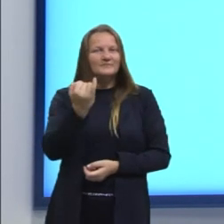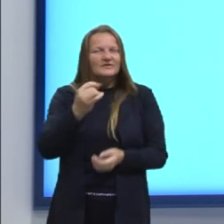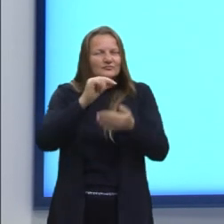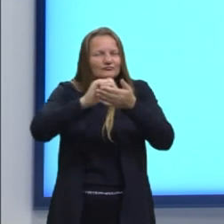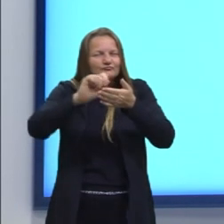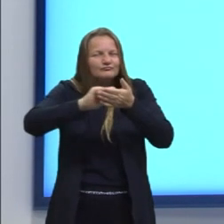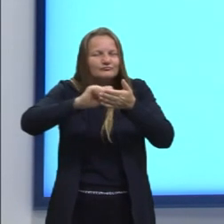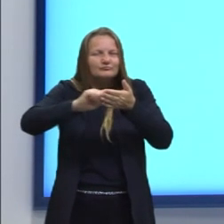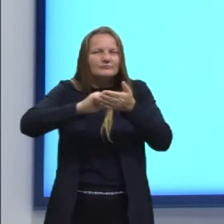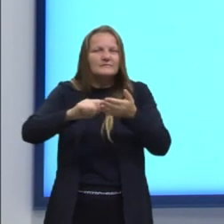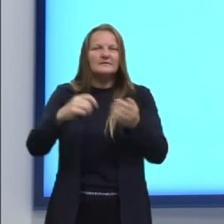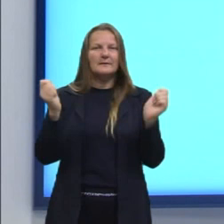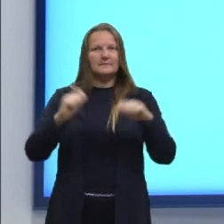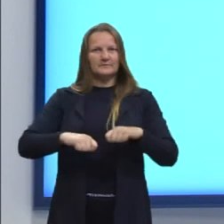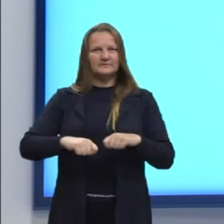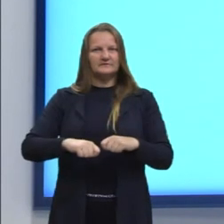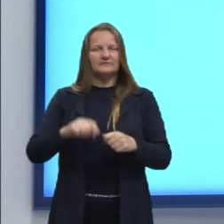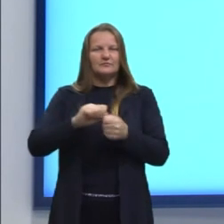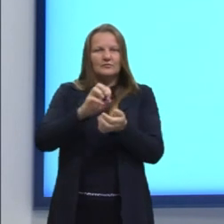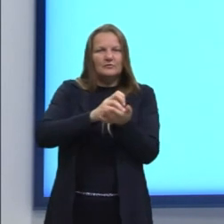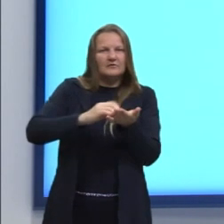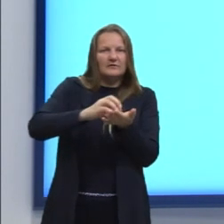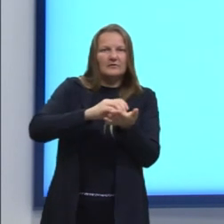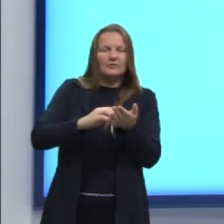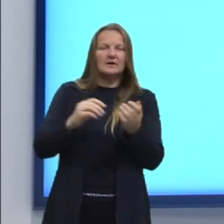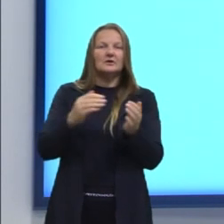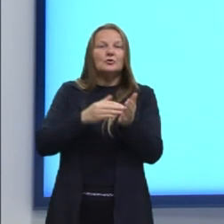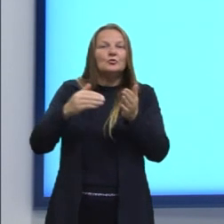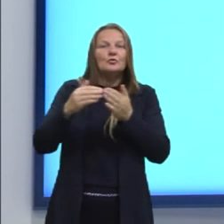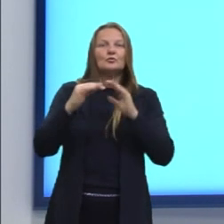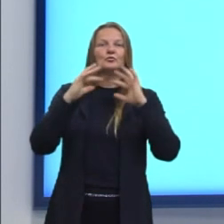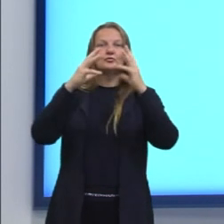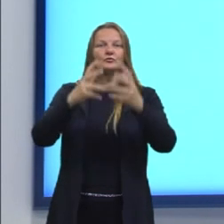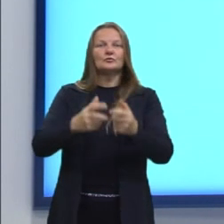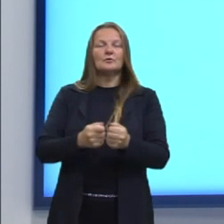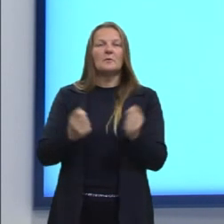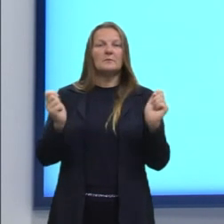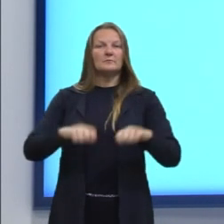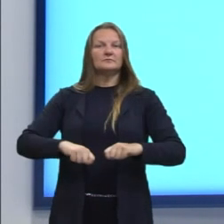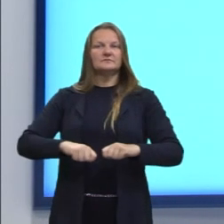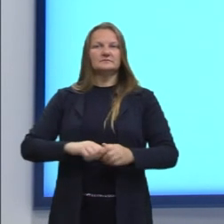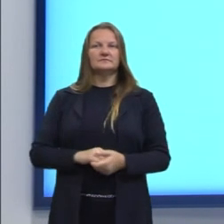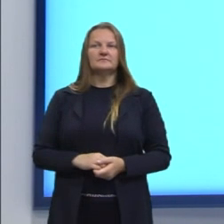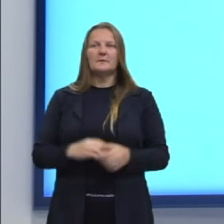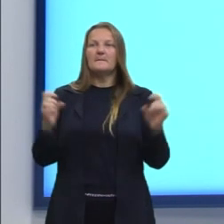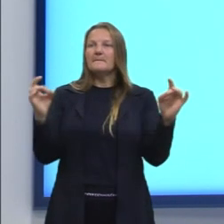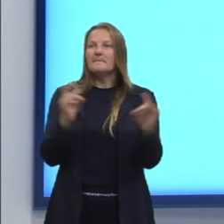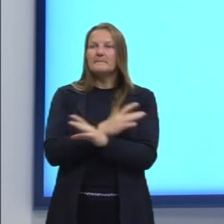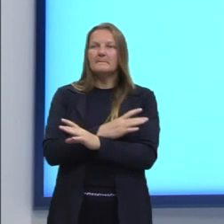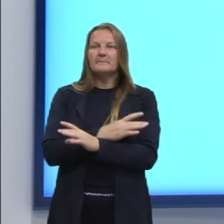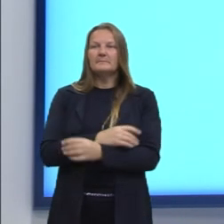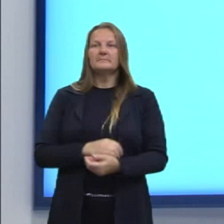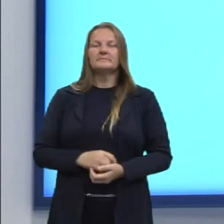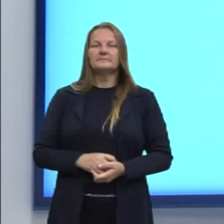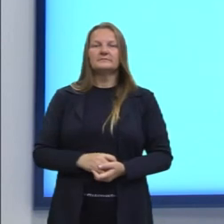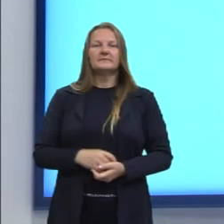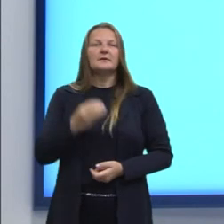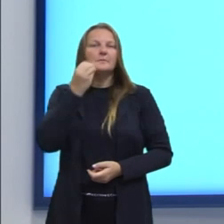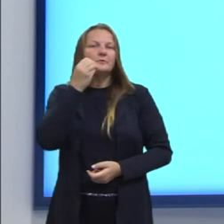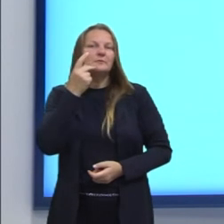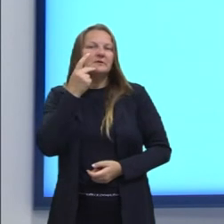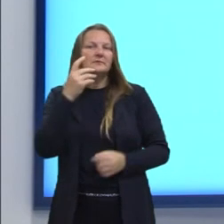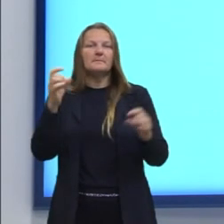os eventos possíveis, é calcular, né? O total de possibilidades que eu tenho. Prontinho. Cálculo de probabilidade.